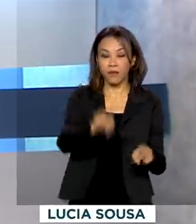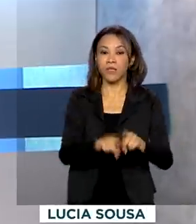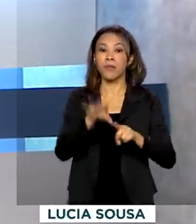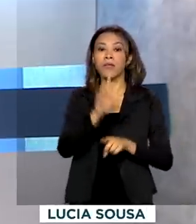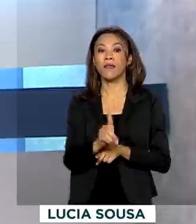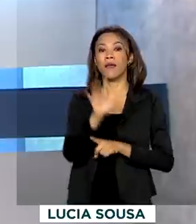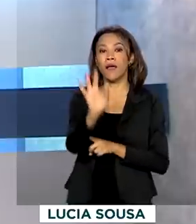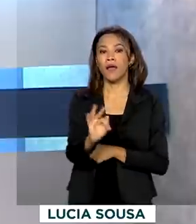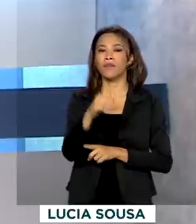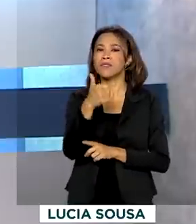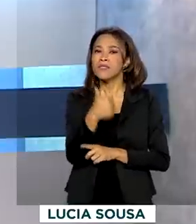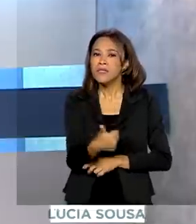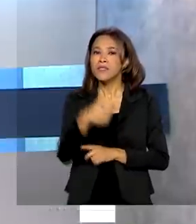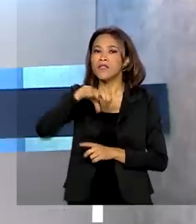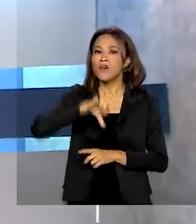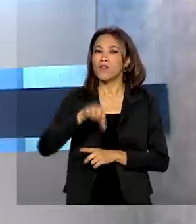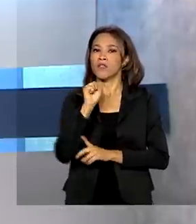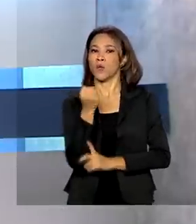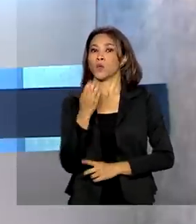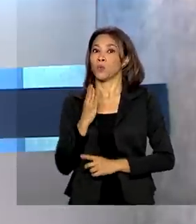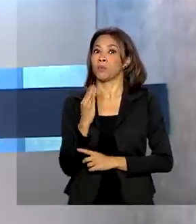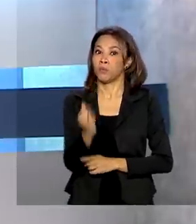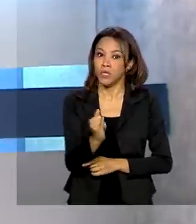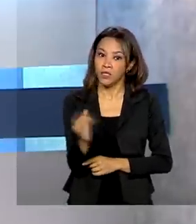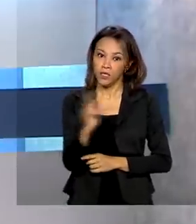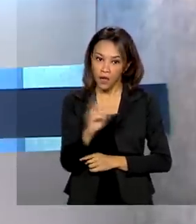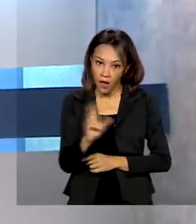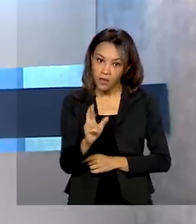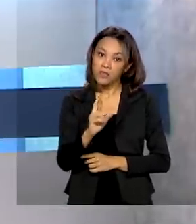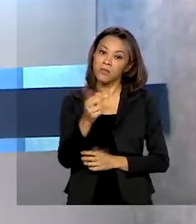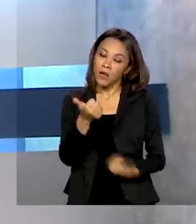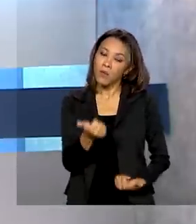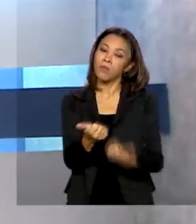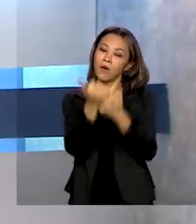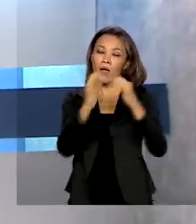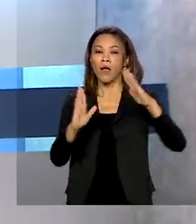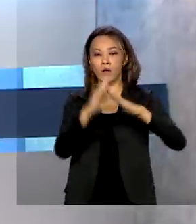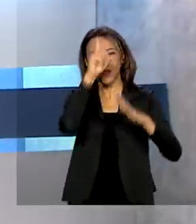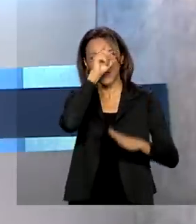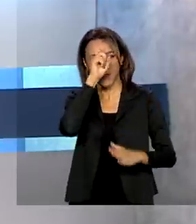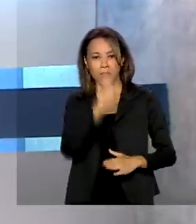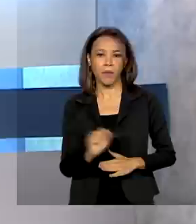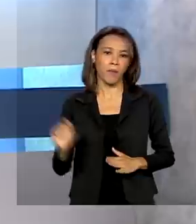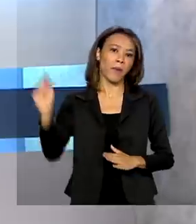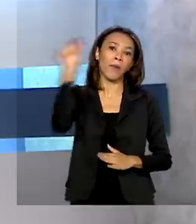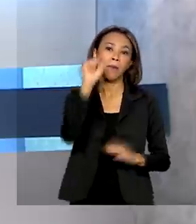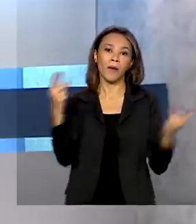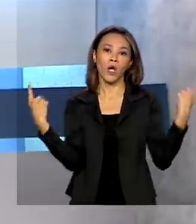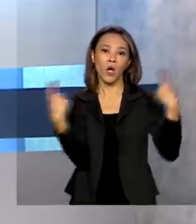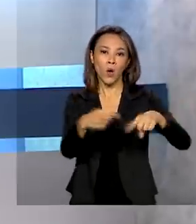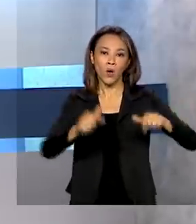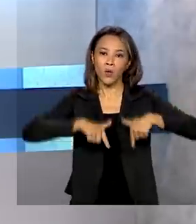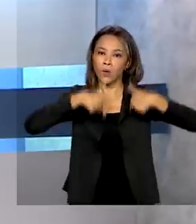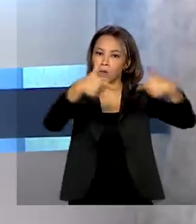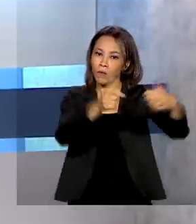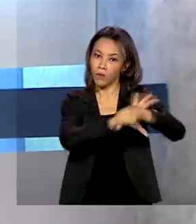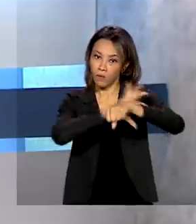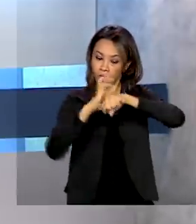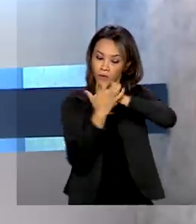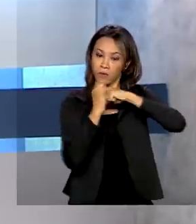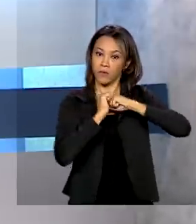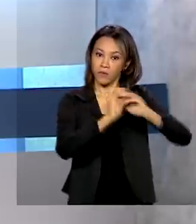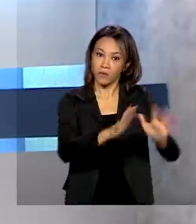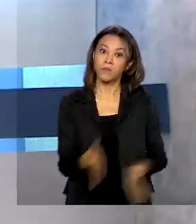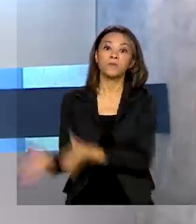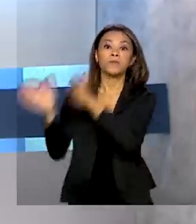198 bilhões de reais para serviços do SUS e ações de combate ao coronavírus. O governo federal também tem